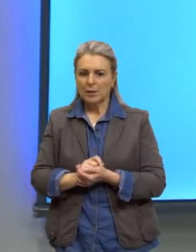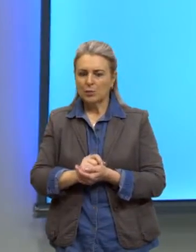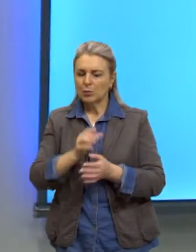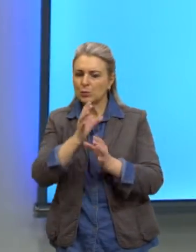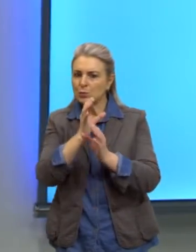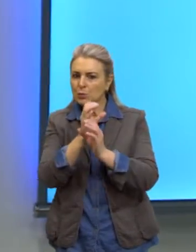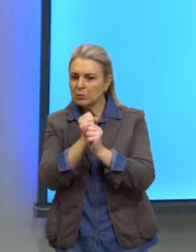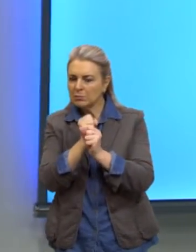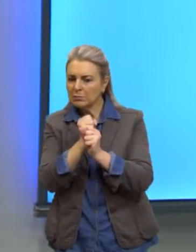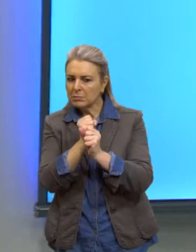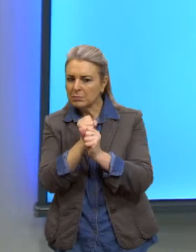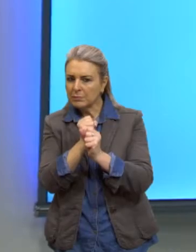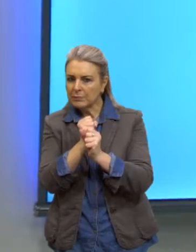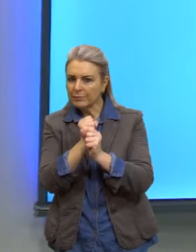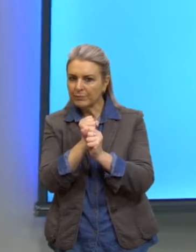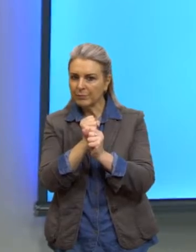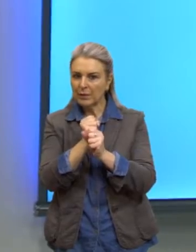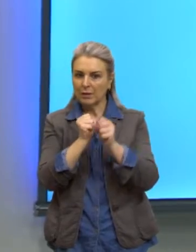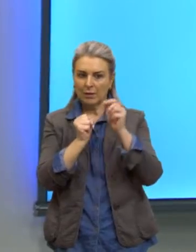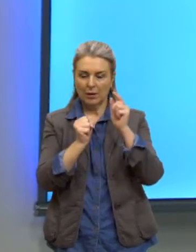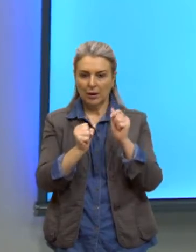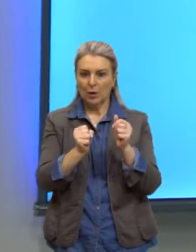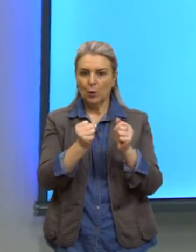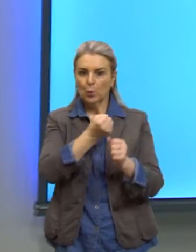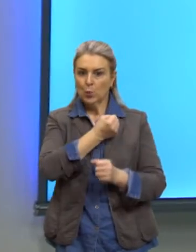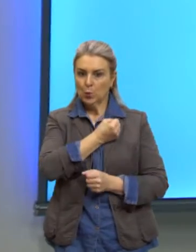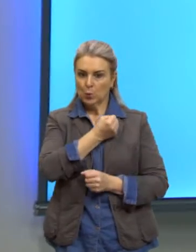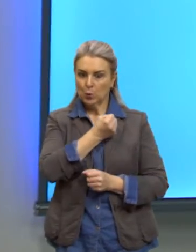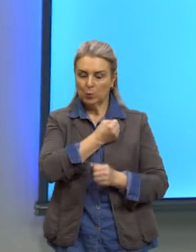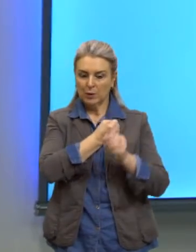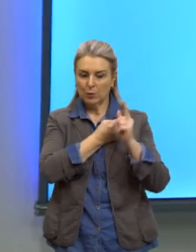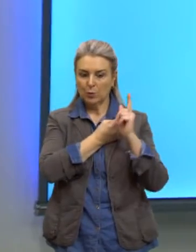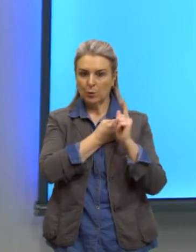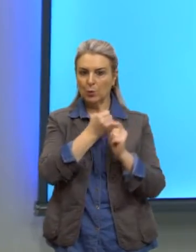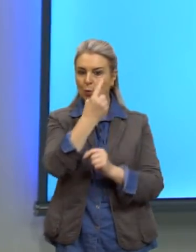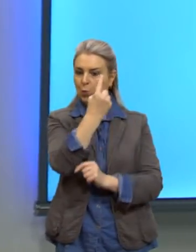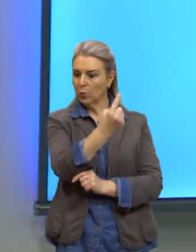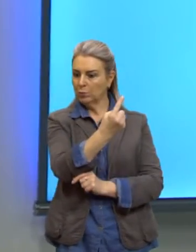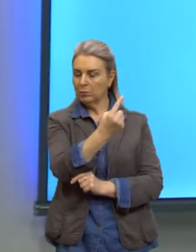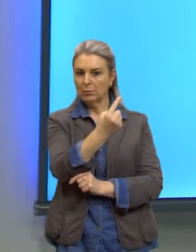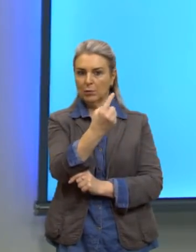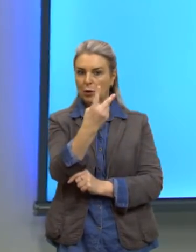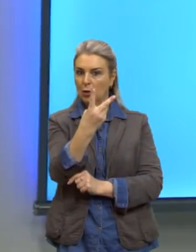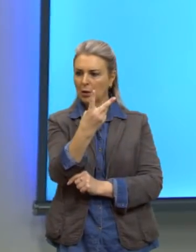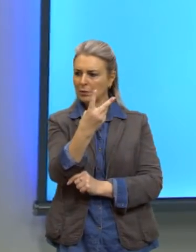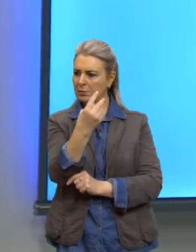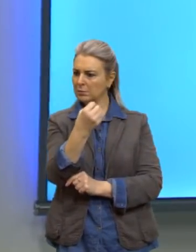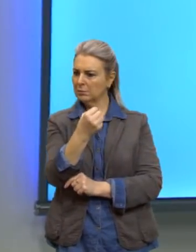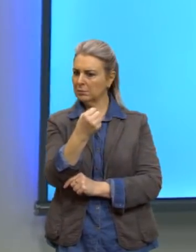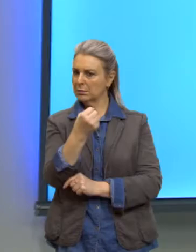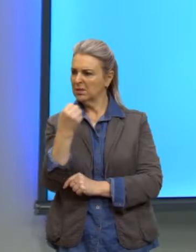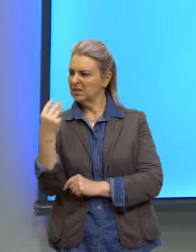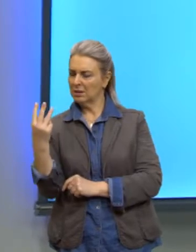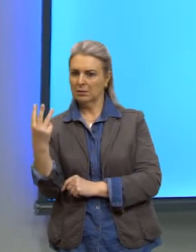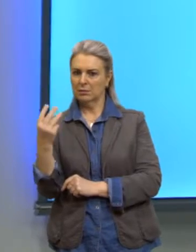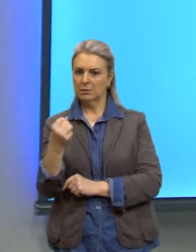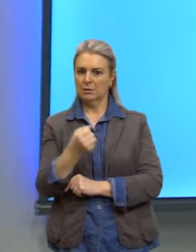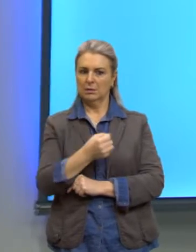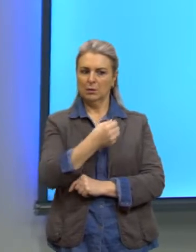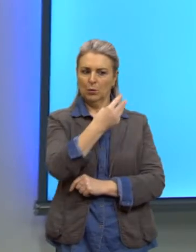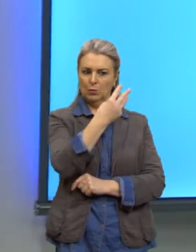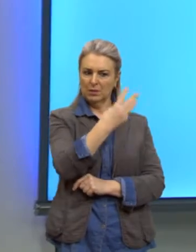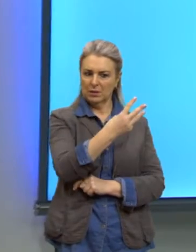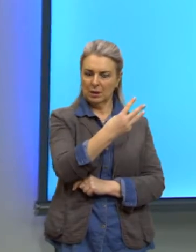as extremidades do número, ele somou o 1 com o 2, deu 3. Aí ele somou o 3 com o 4, deu 7.